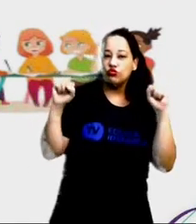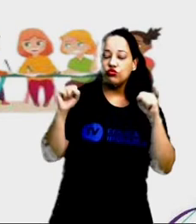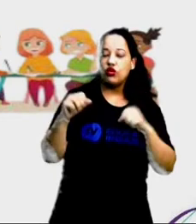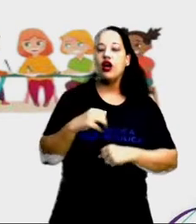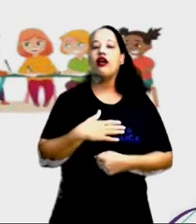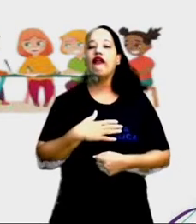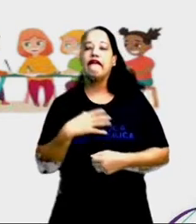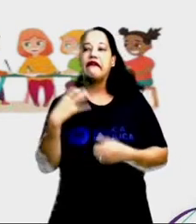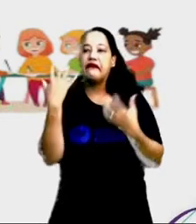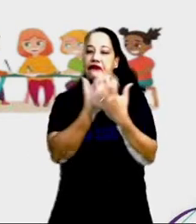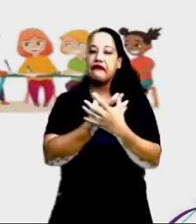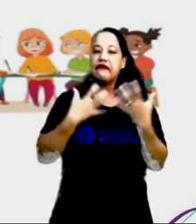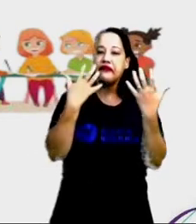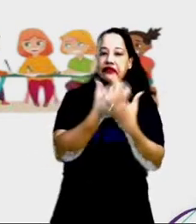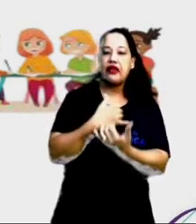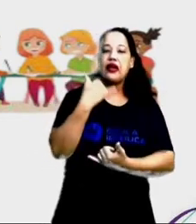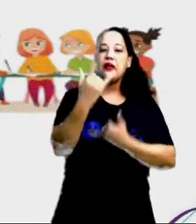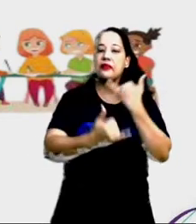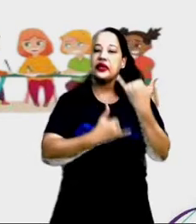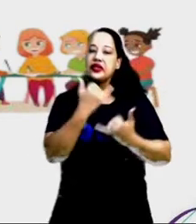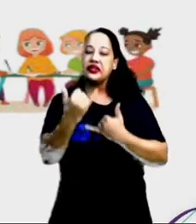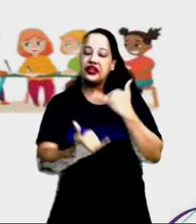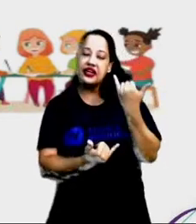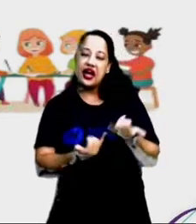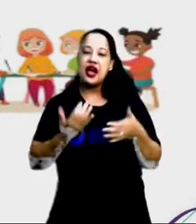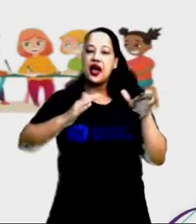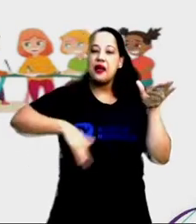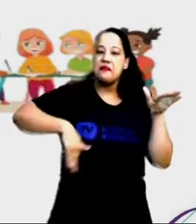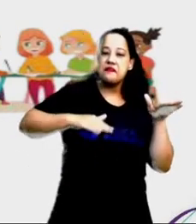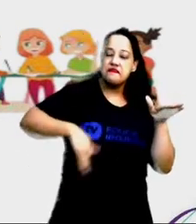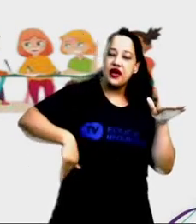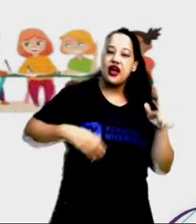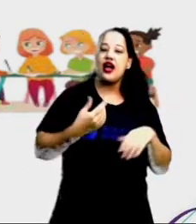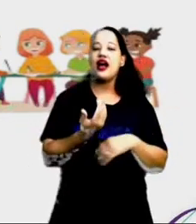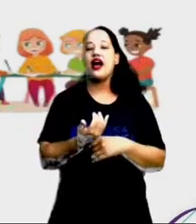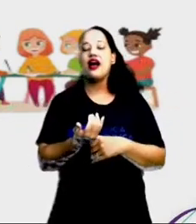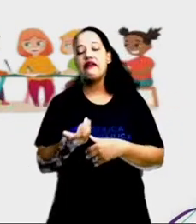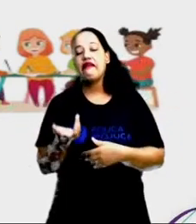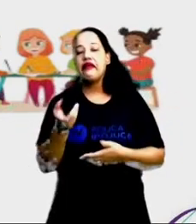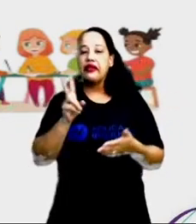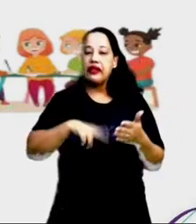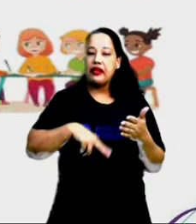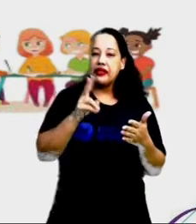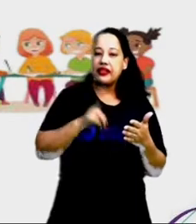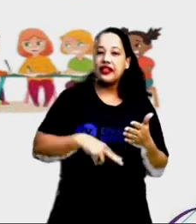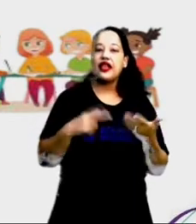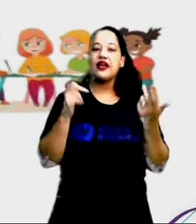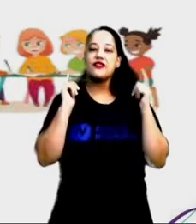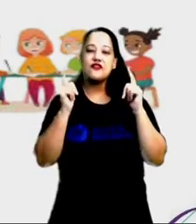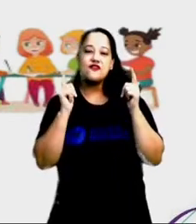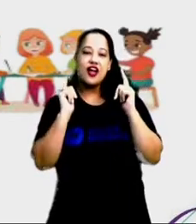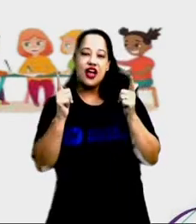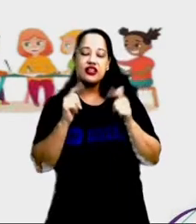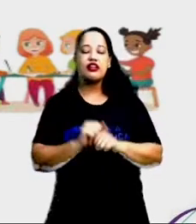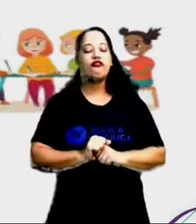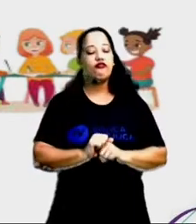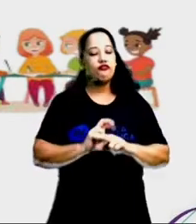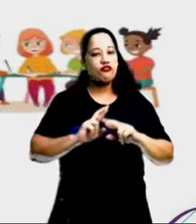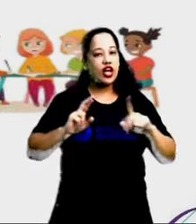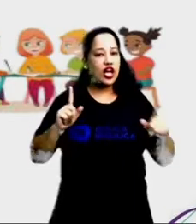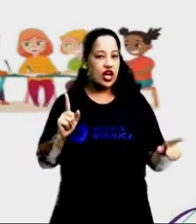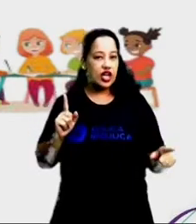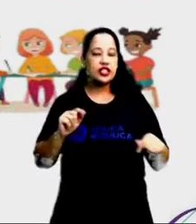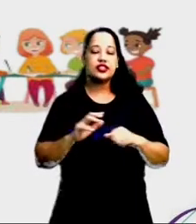brincar, de ir à praia, de ler, de se divertir. Isso é uma diferença. Não existe